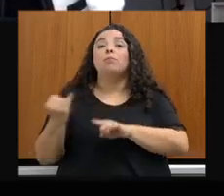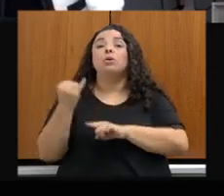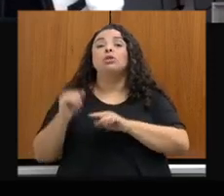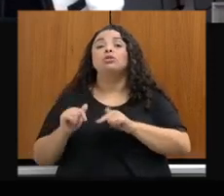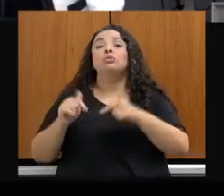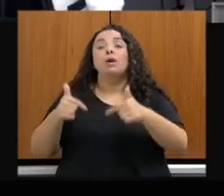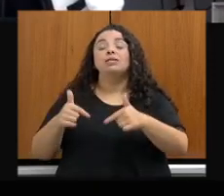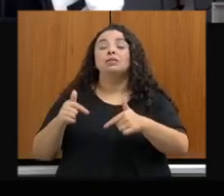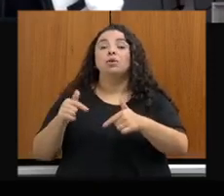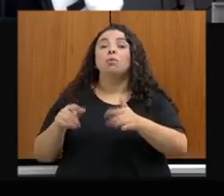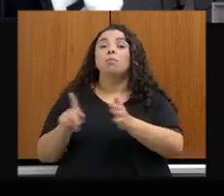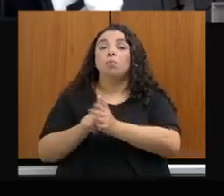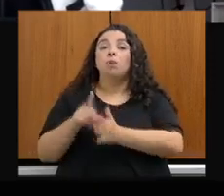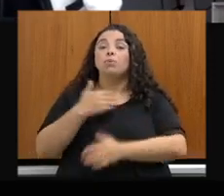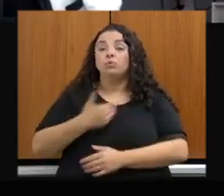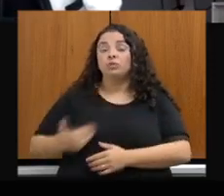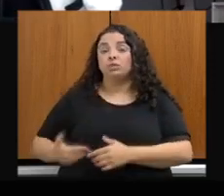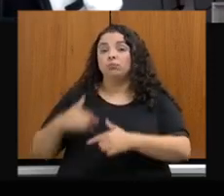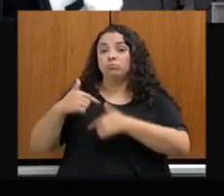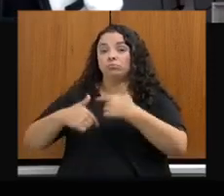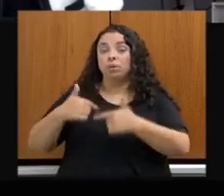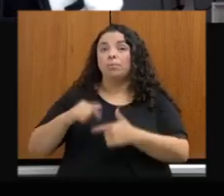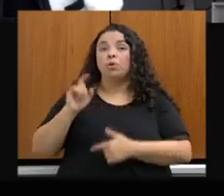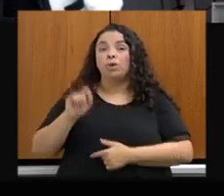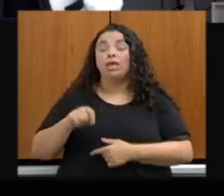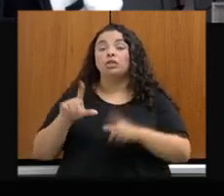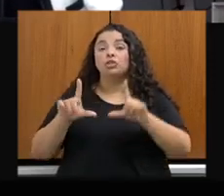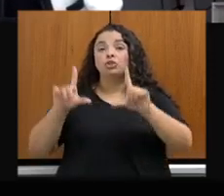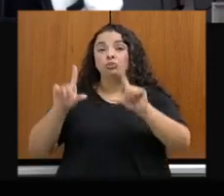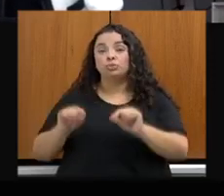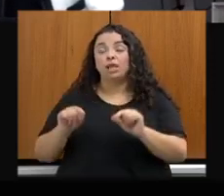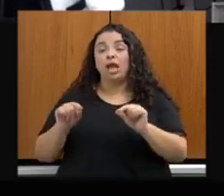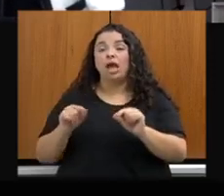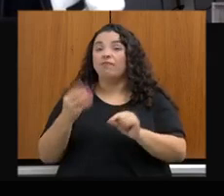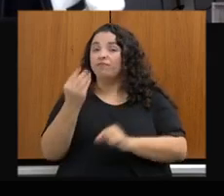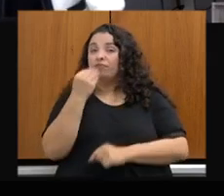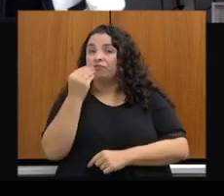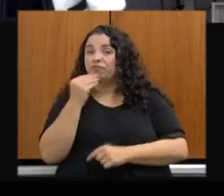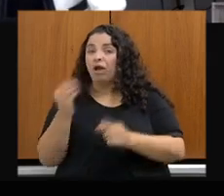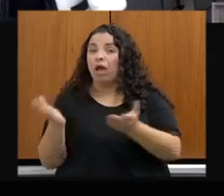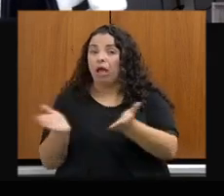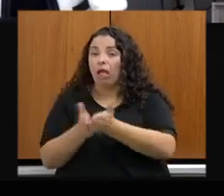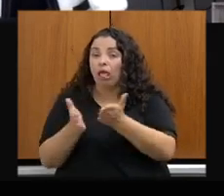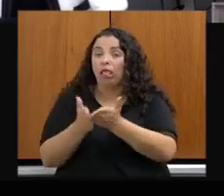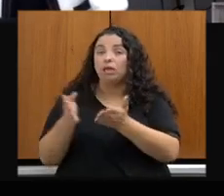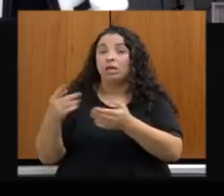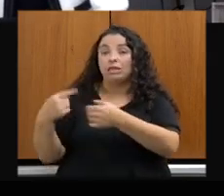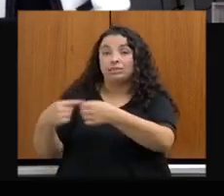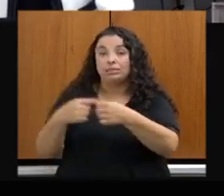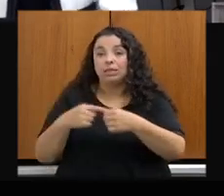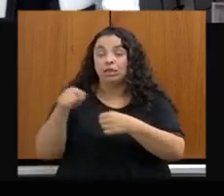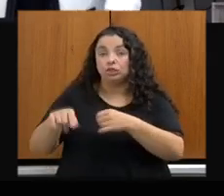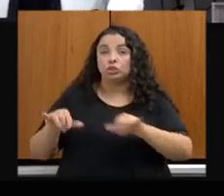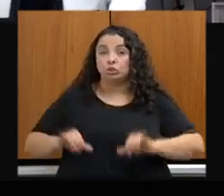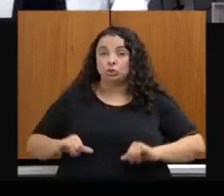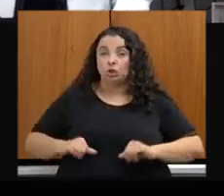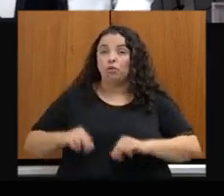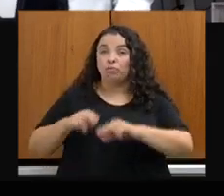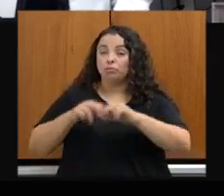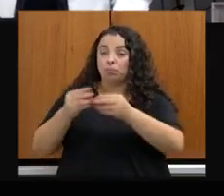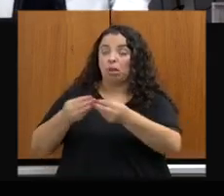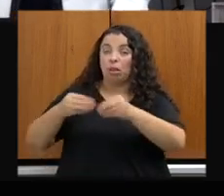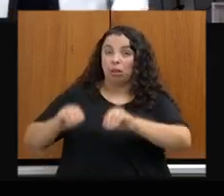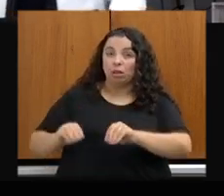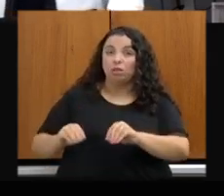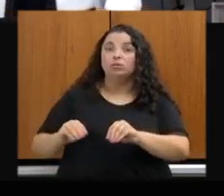trabalhado para a redução da vulnerabilidade, para a adaptação dos municípios que já sofrem com consequências práticas,